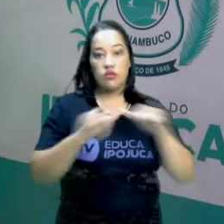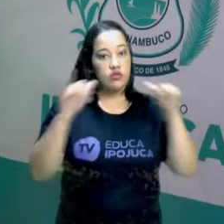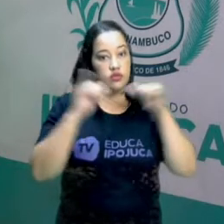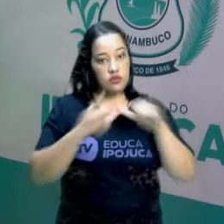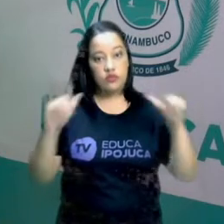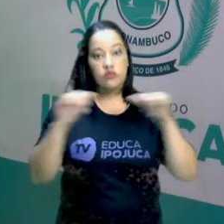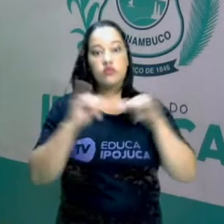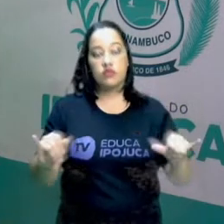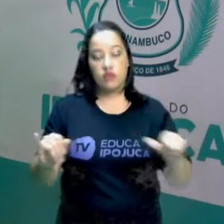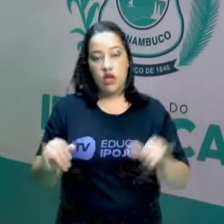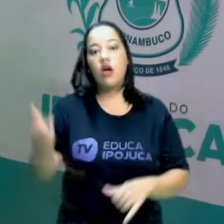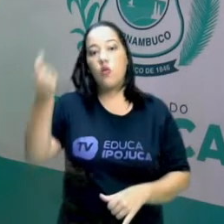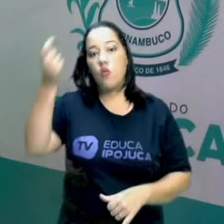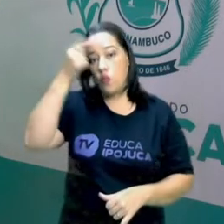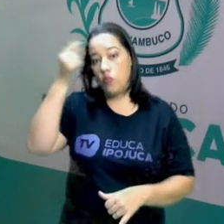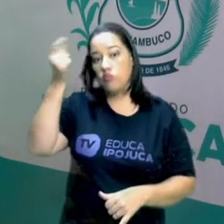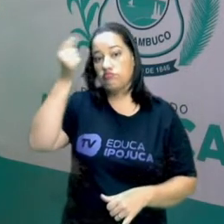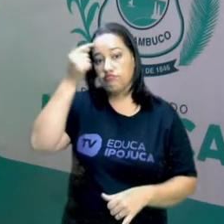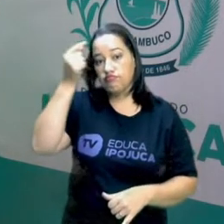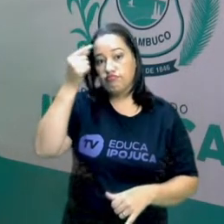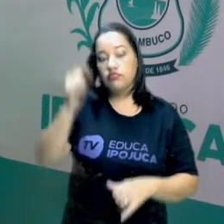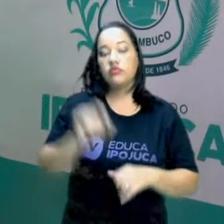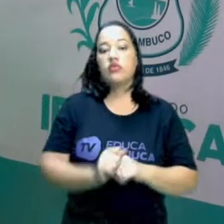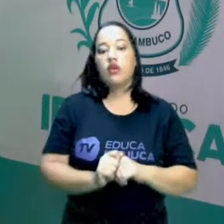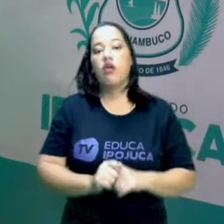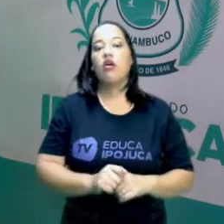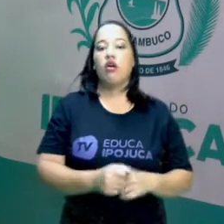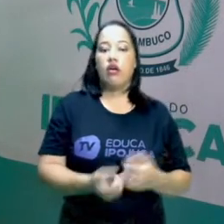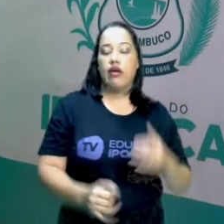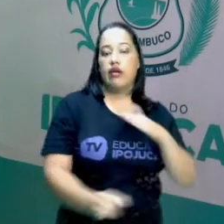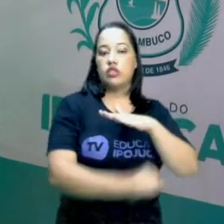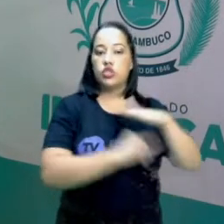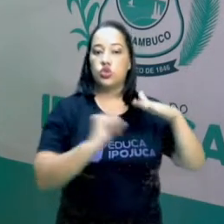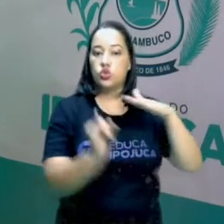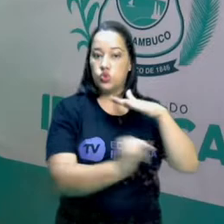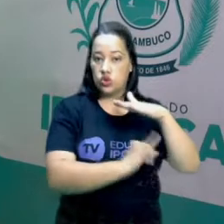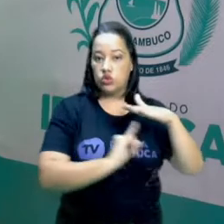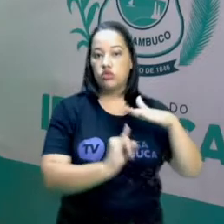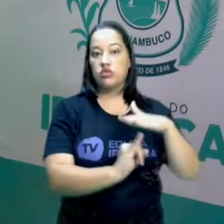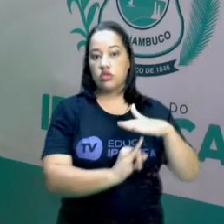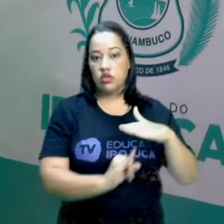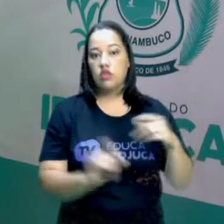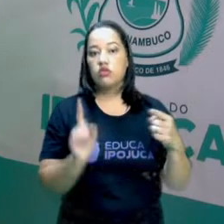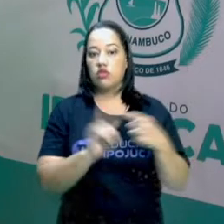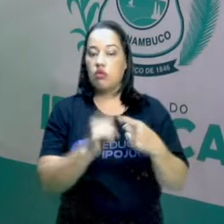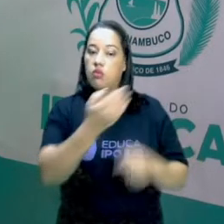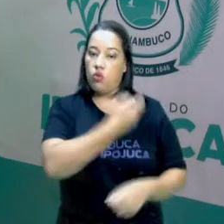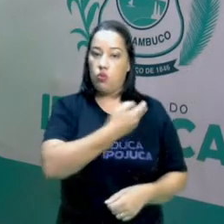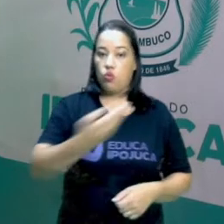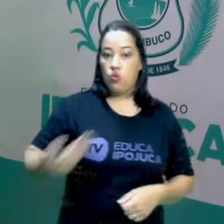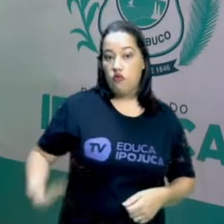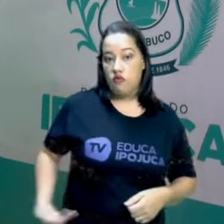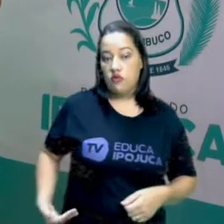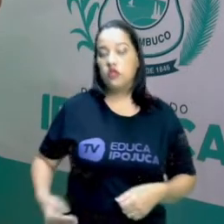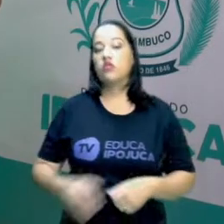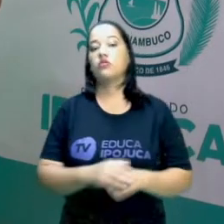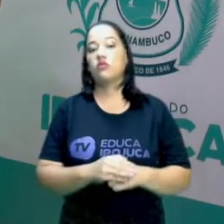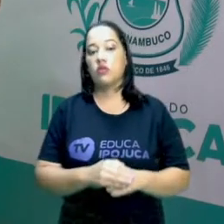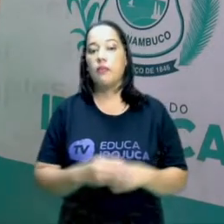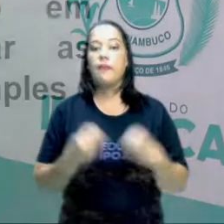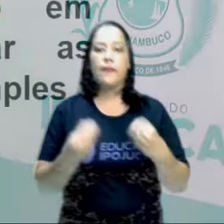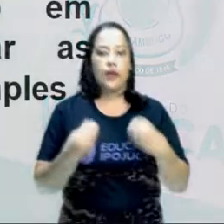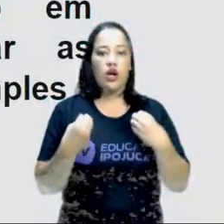inconscientização são realizadas por instituições ou até mesmo pelos governos, a fim